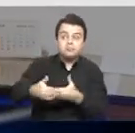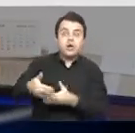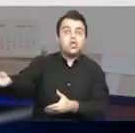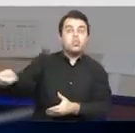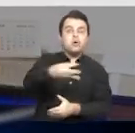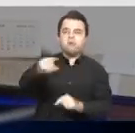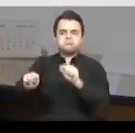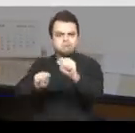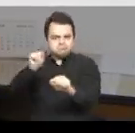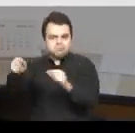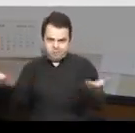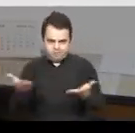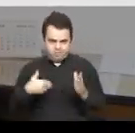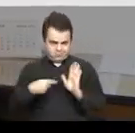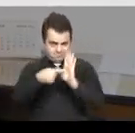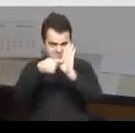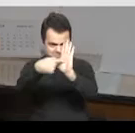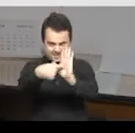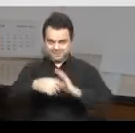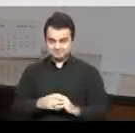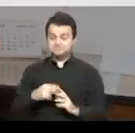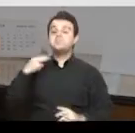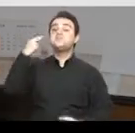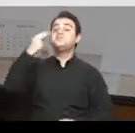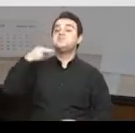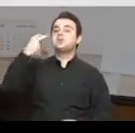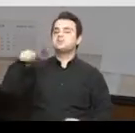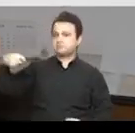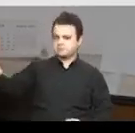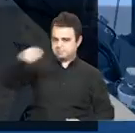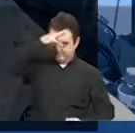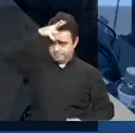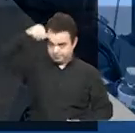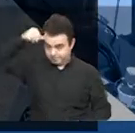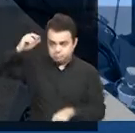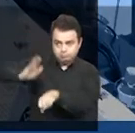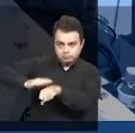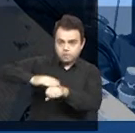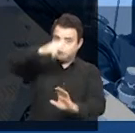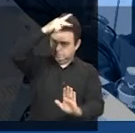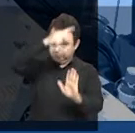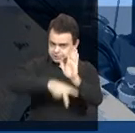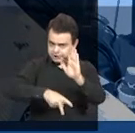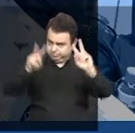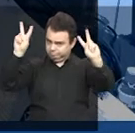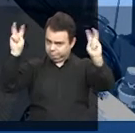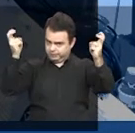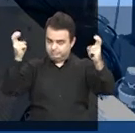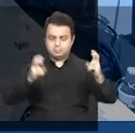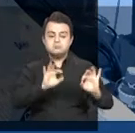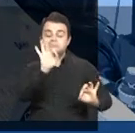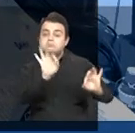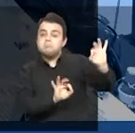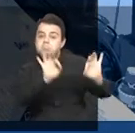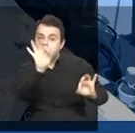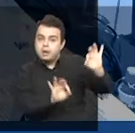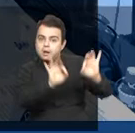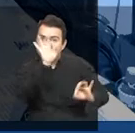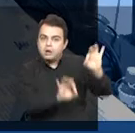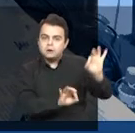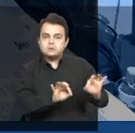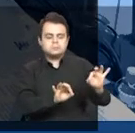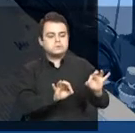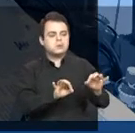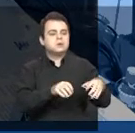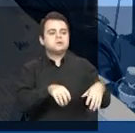e que começarão a tramitar aqui no Legislativo. O vereador Bruno Marinho apresentou o projeto para instituir o plano